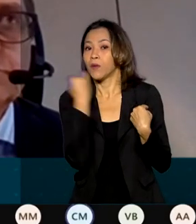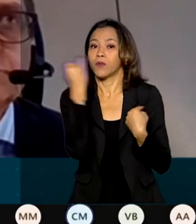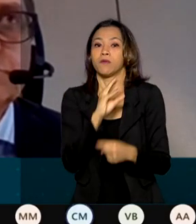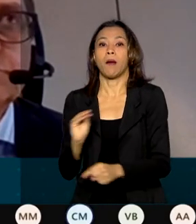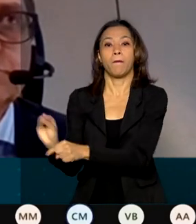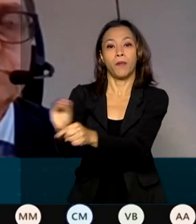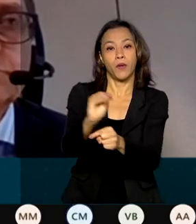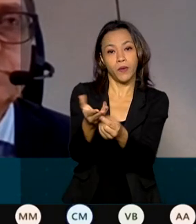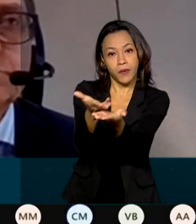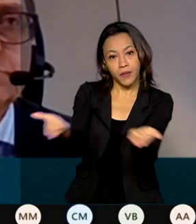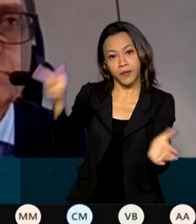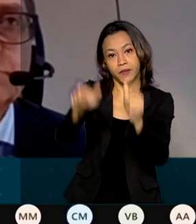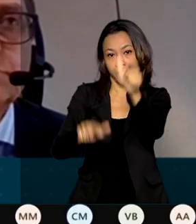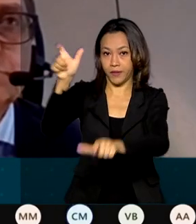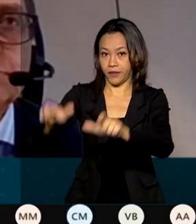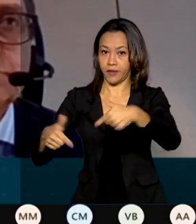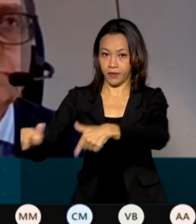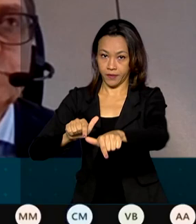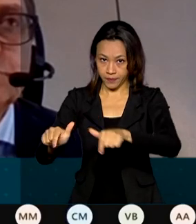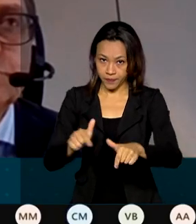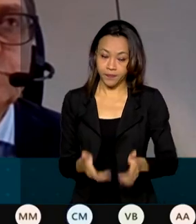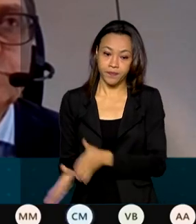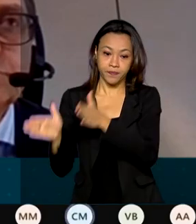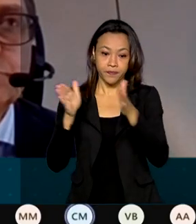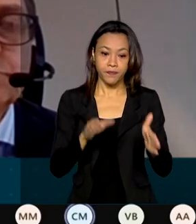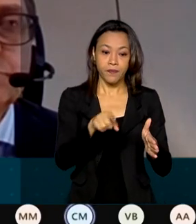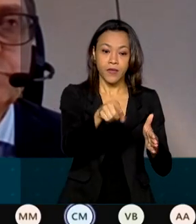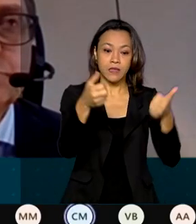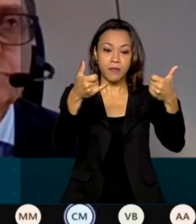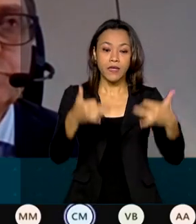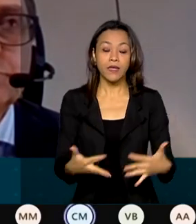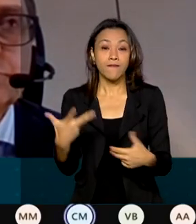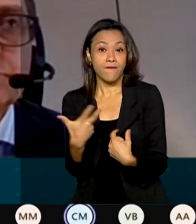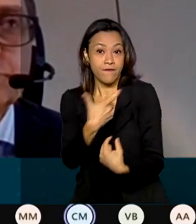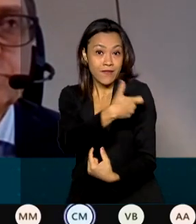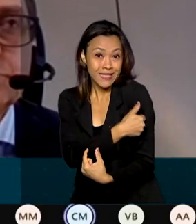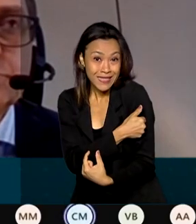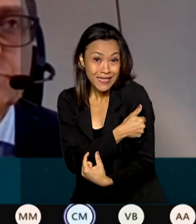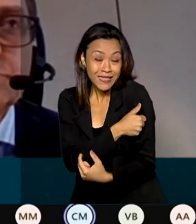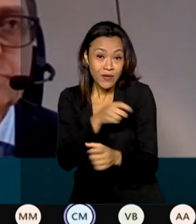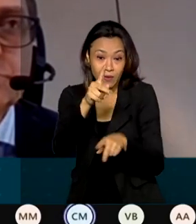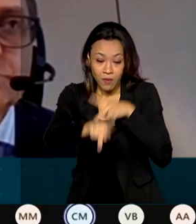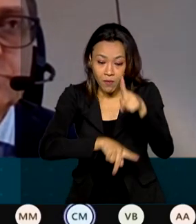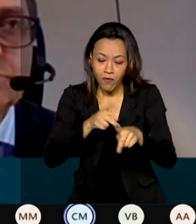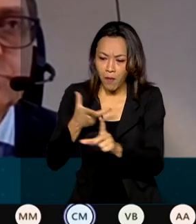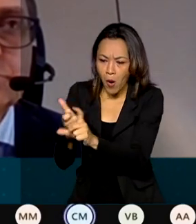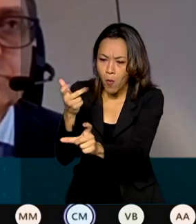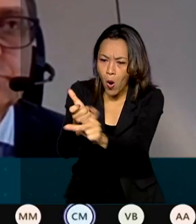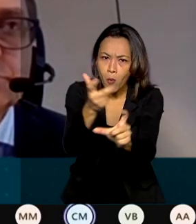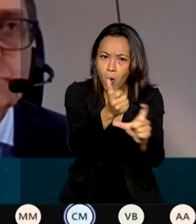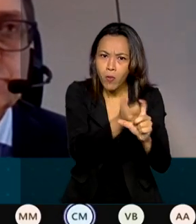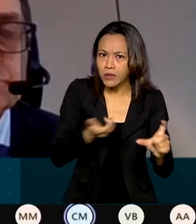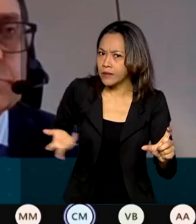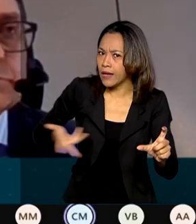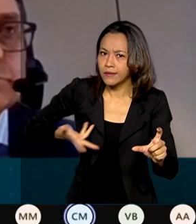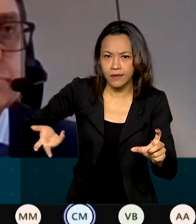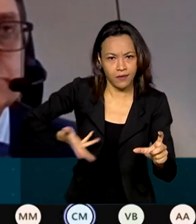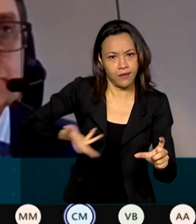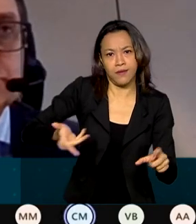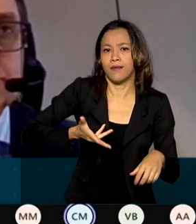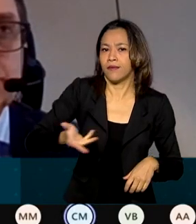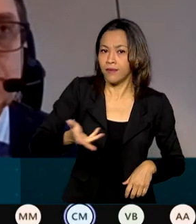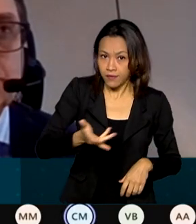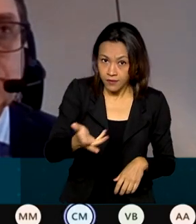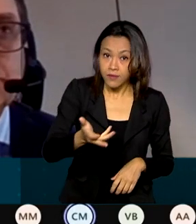trabalhadores neste momento. A vacinação em massa tem que ser acelerada ao máximo para